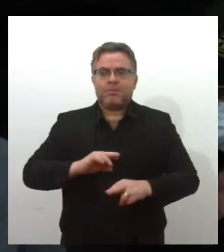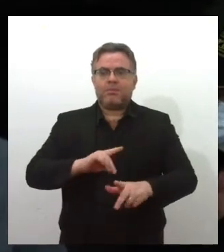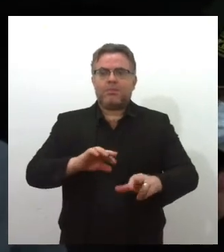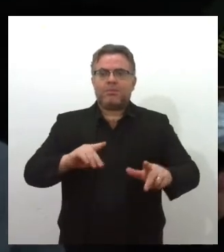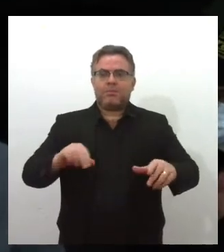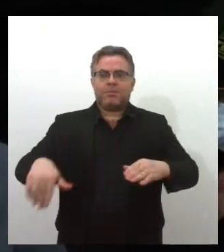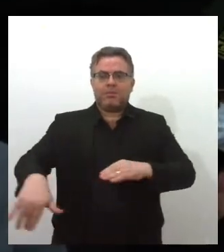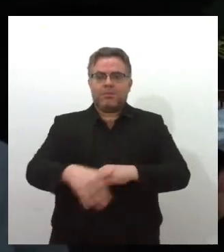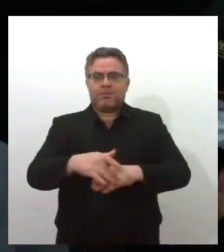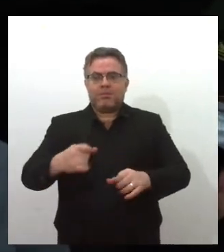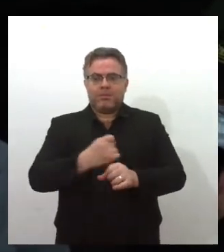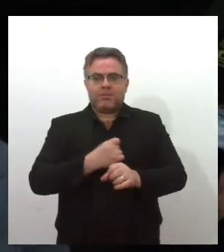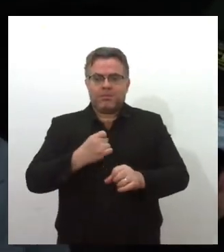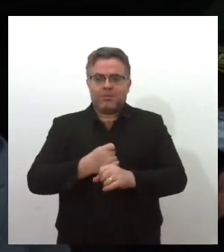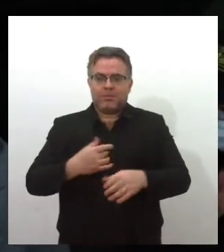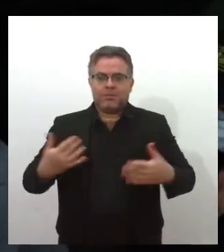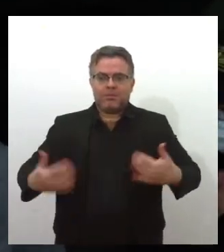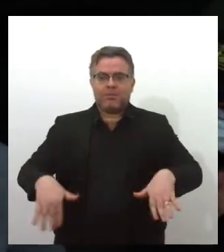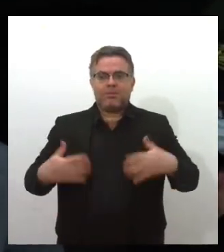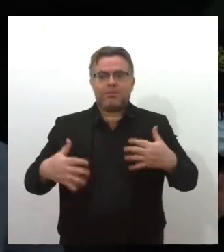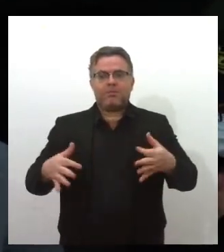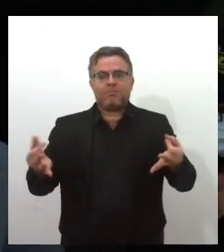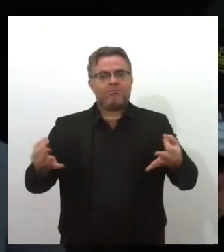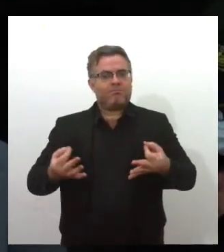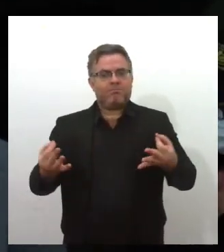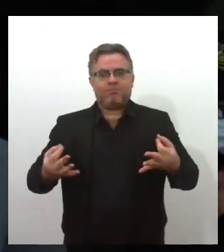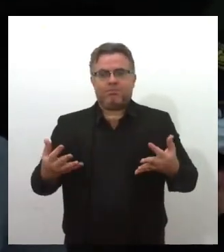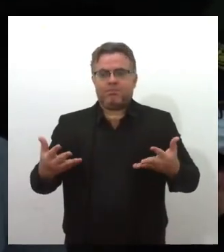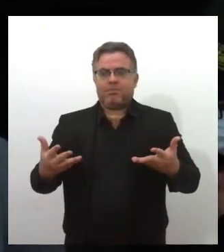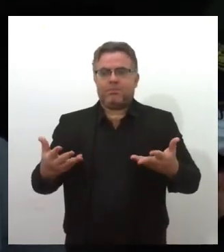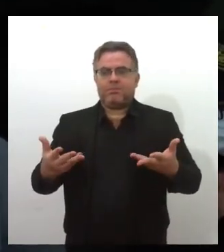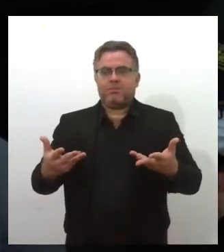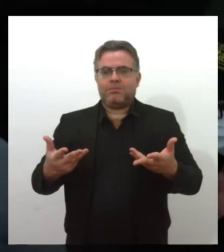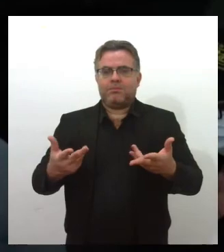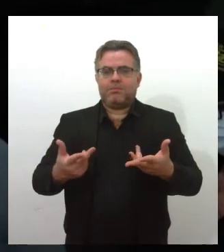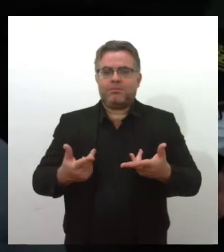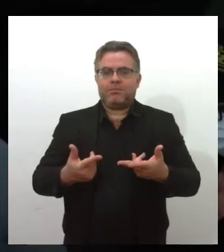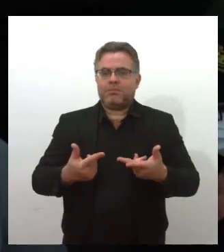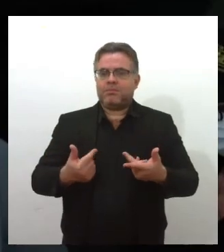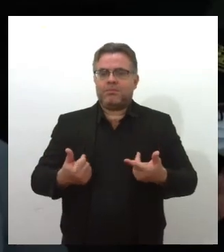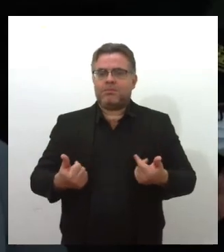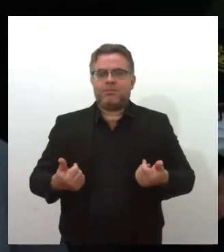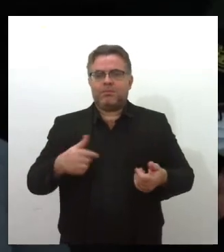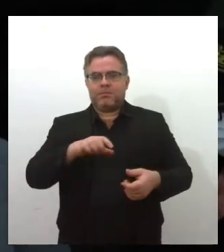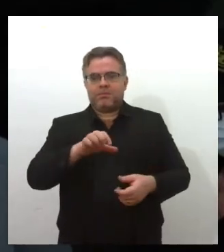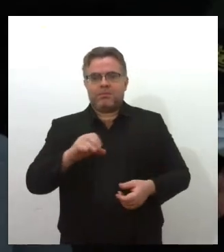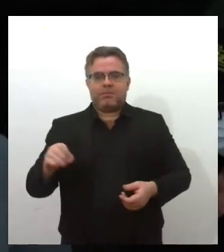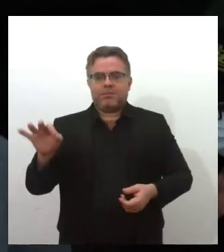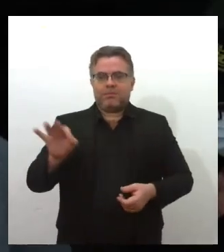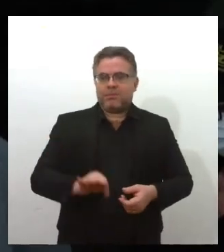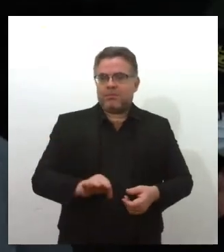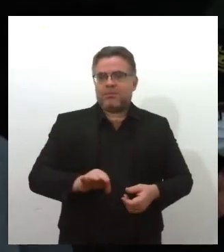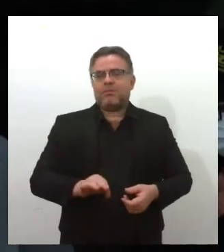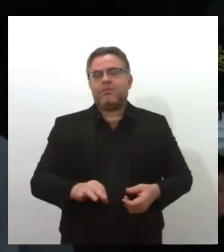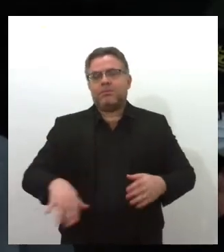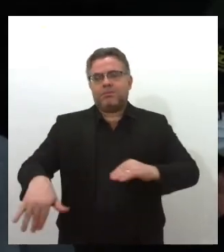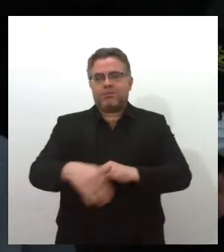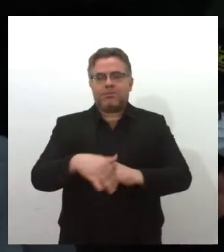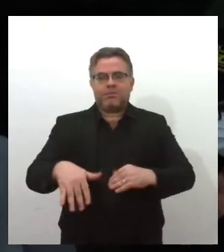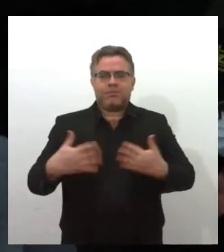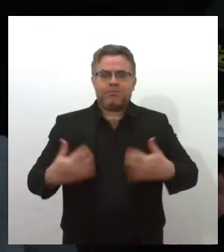que teve a pavimentação, a paralela epípedo em quase 90% das ruas do nosso povoado.